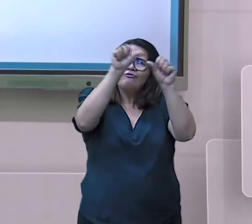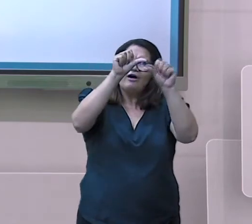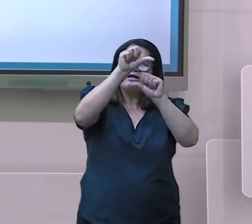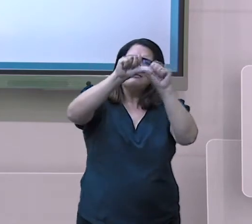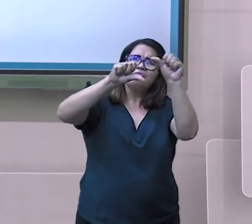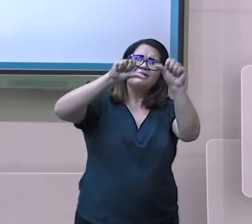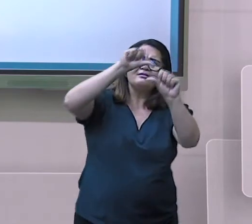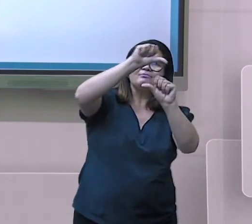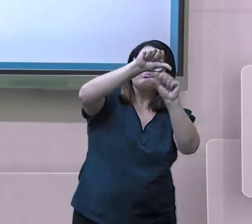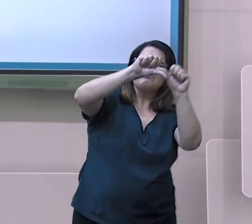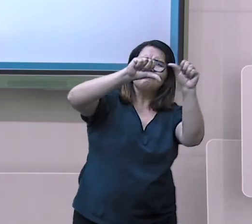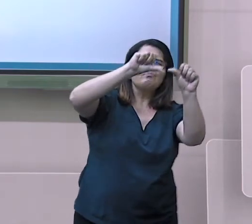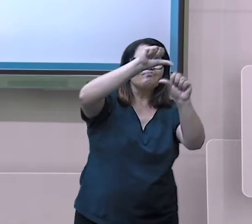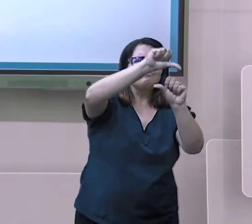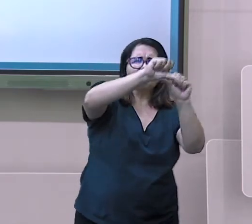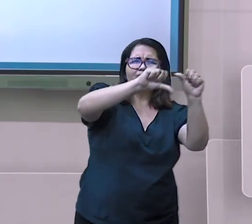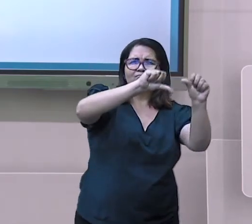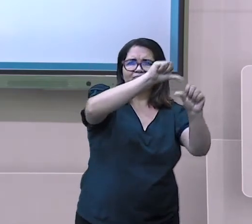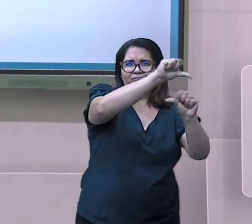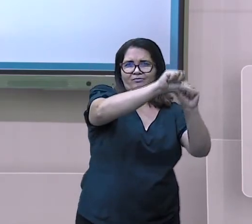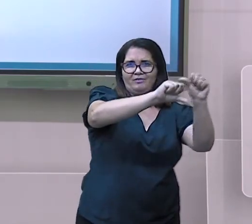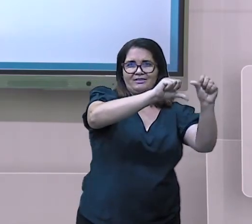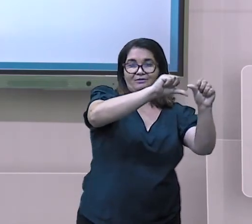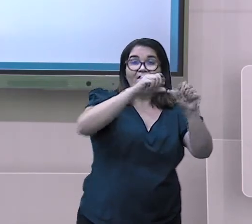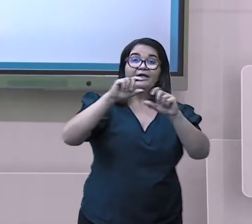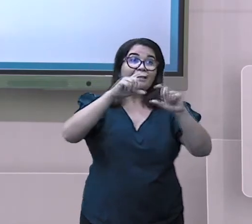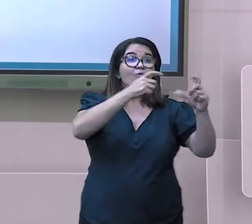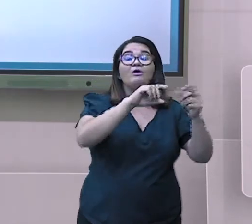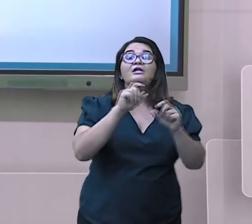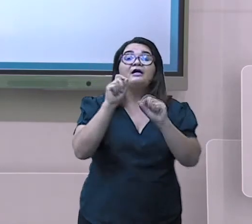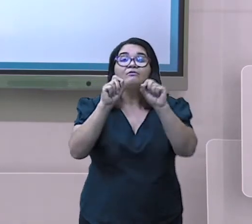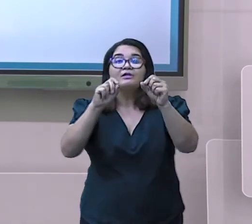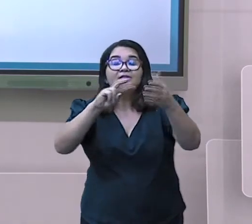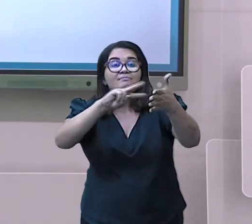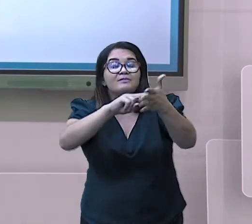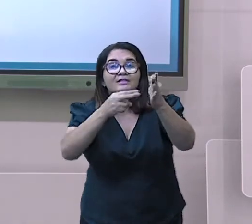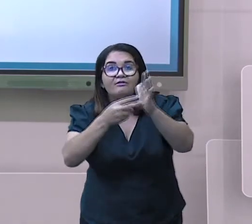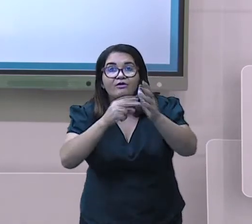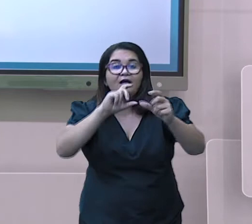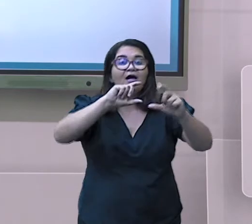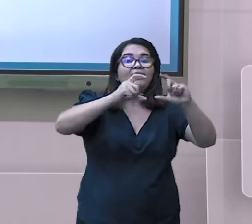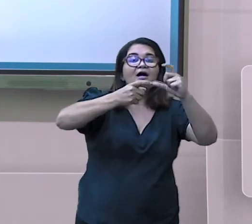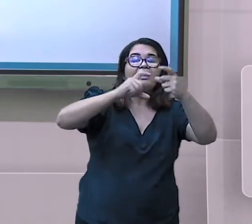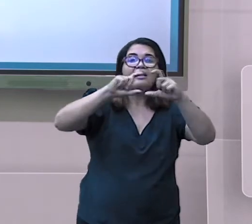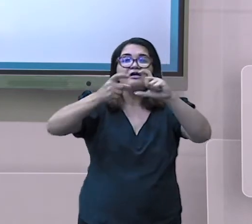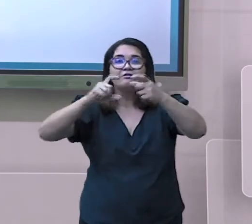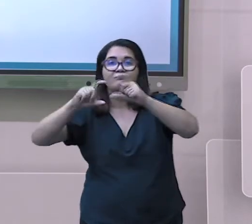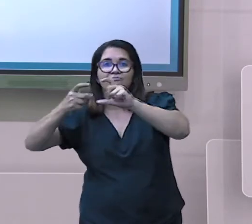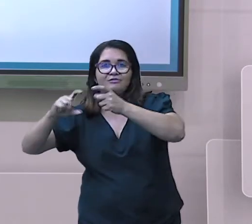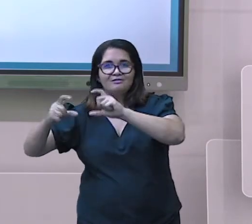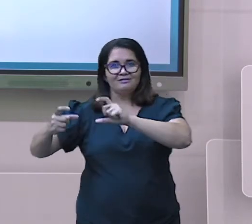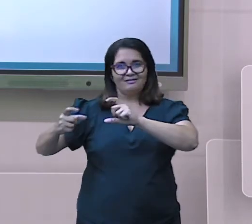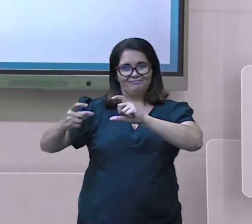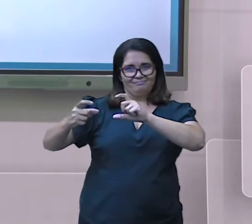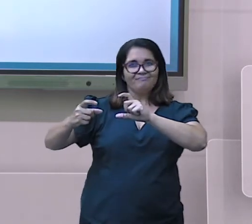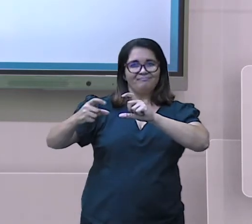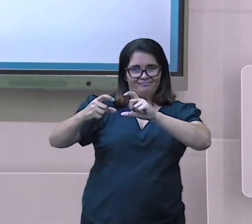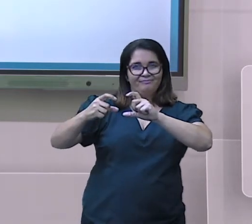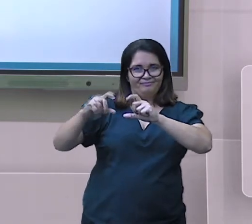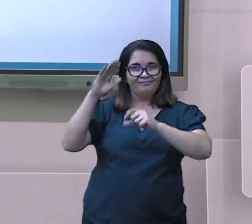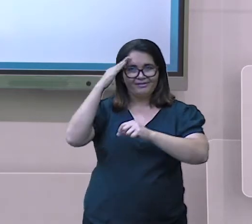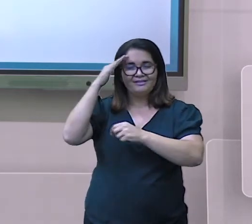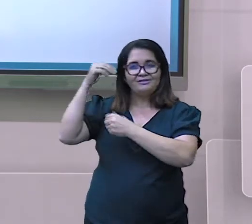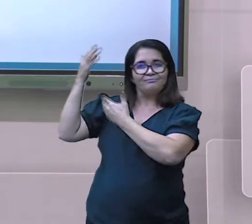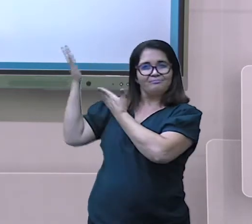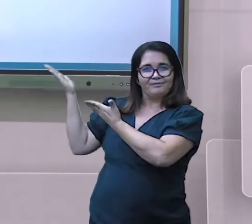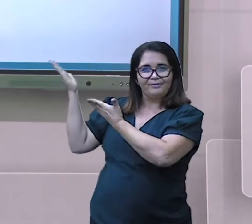sempre é utilizado mesmo. É jogado uma água fria aqui, é transformado em energia, a água fica